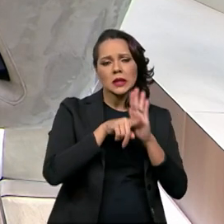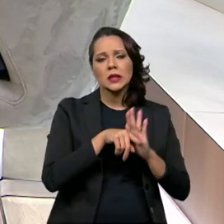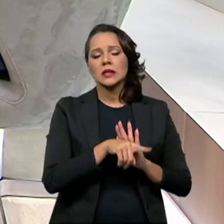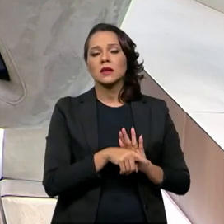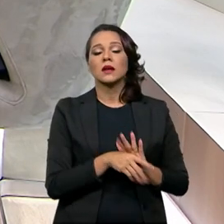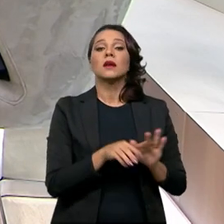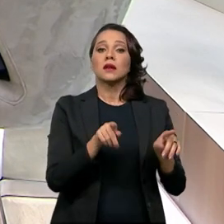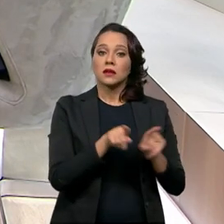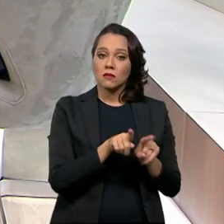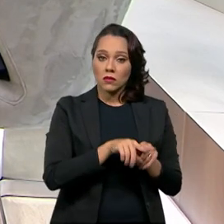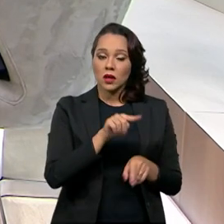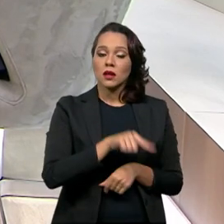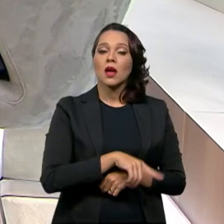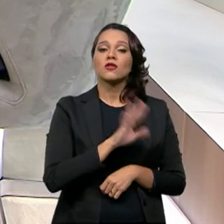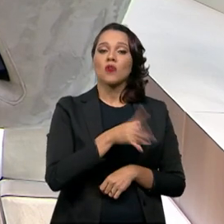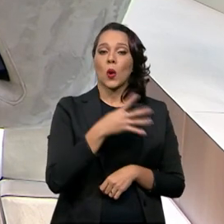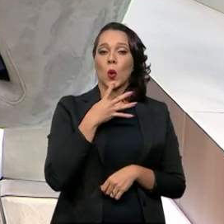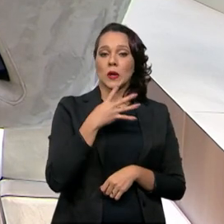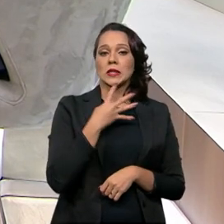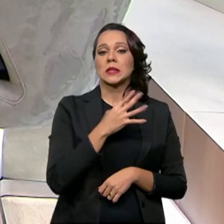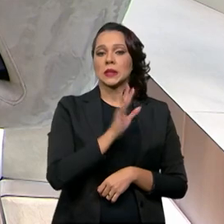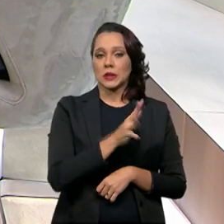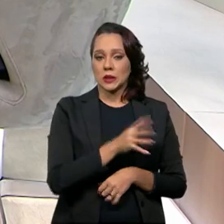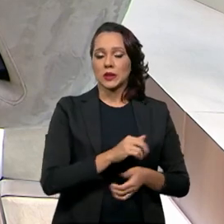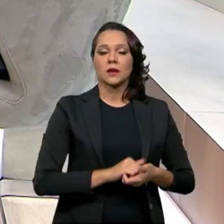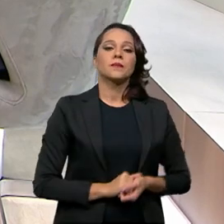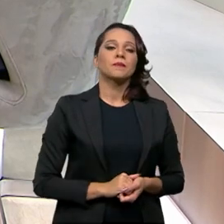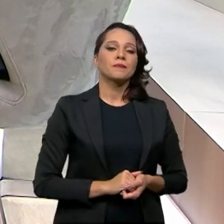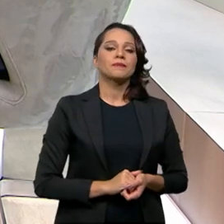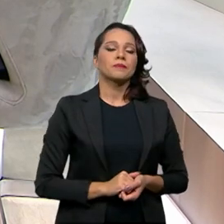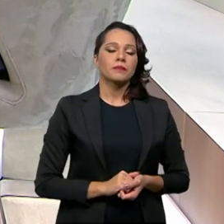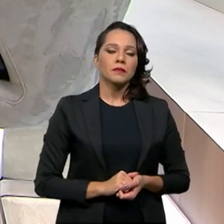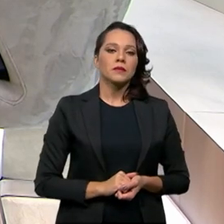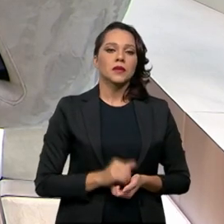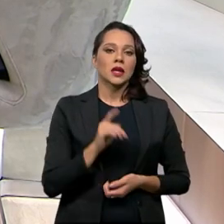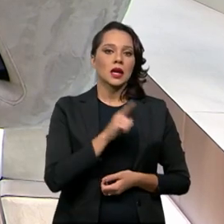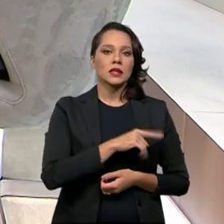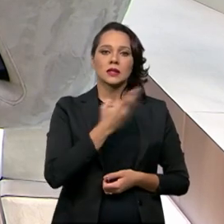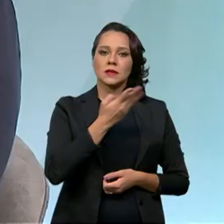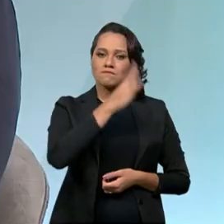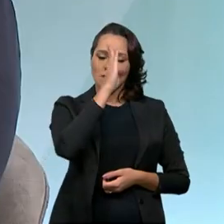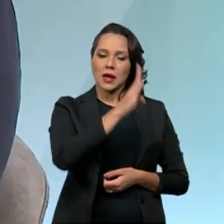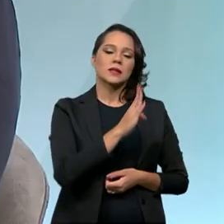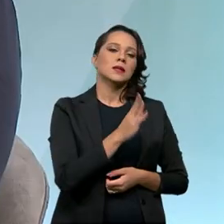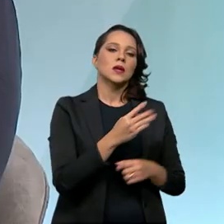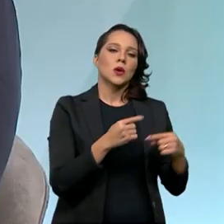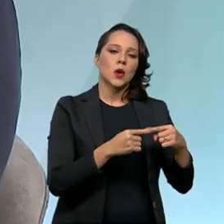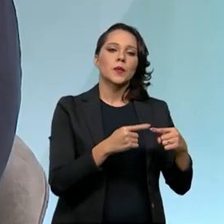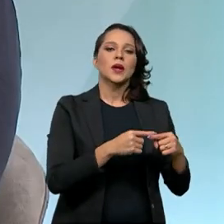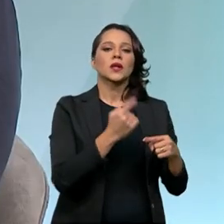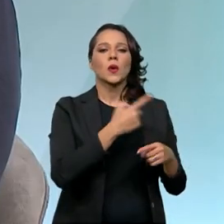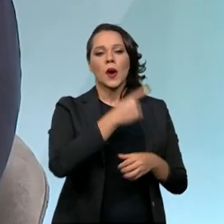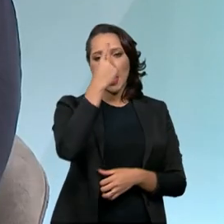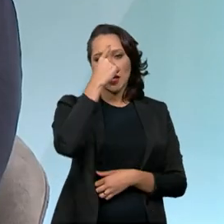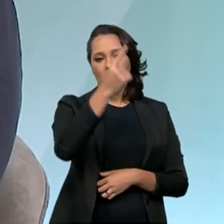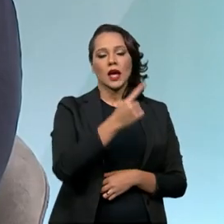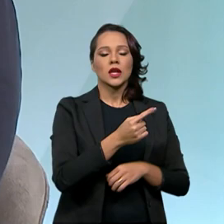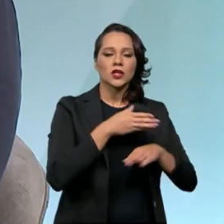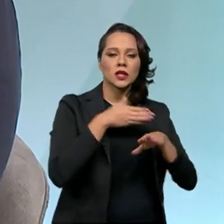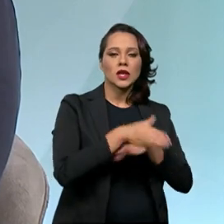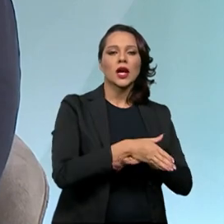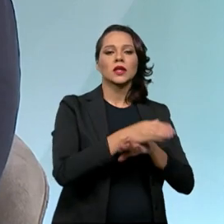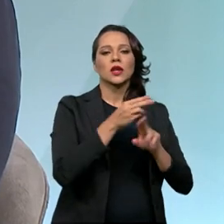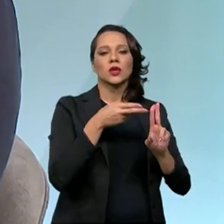Ela também é muito conhecida, eu acho que ela é o ponto que se associa à própria ideia de porta de